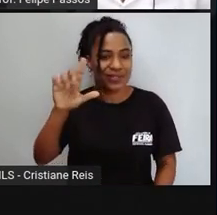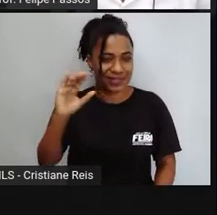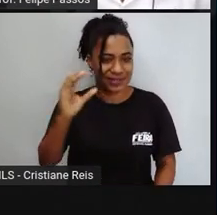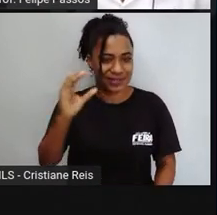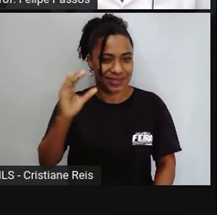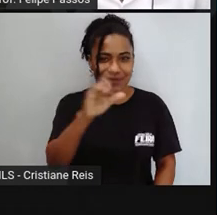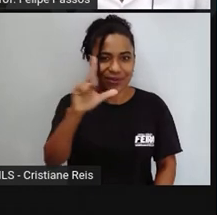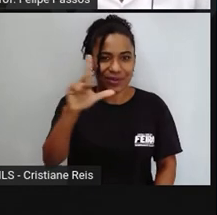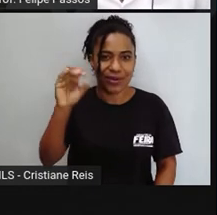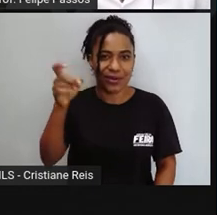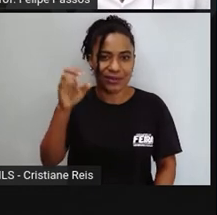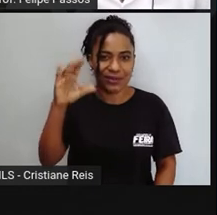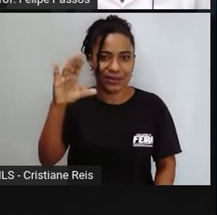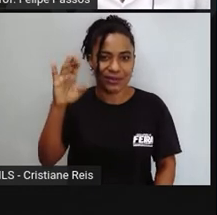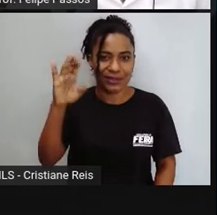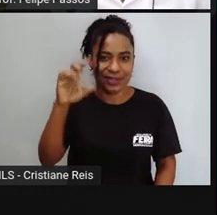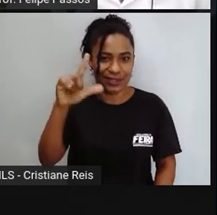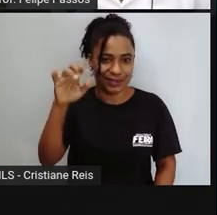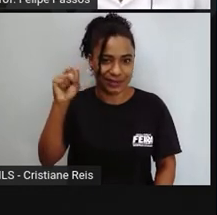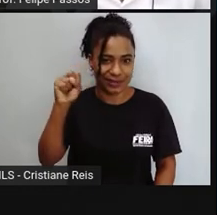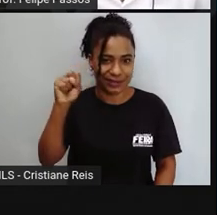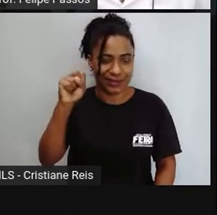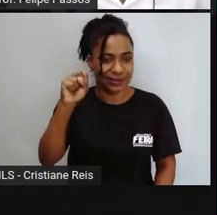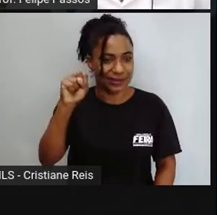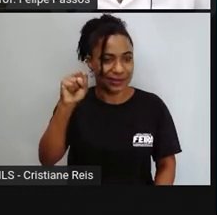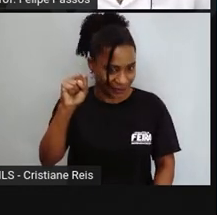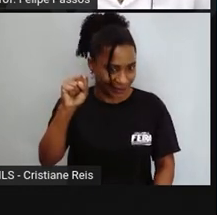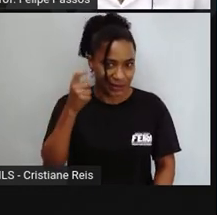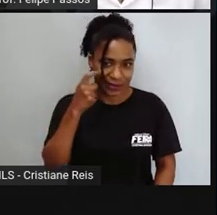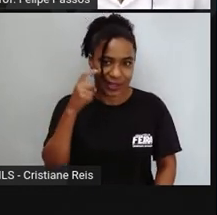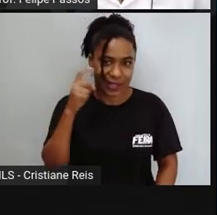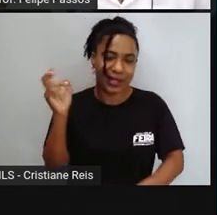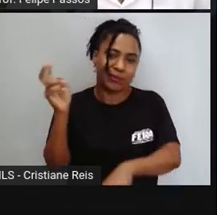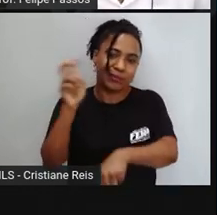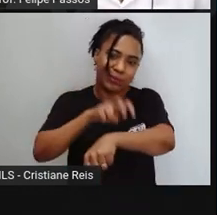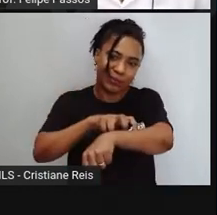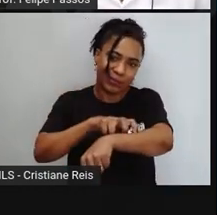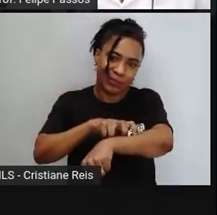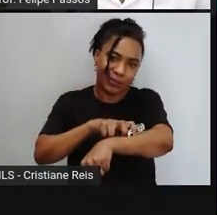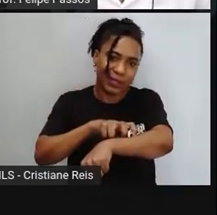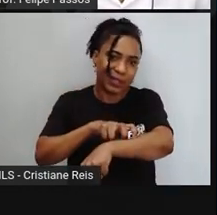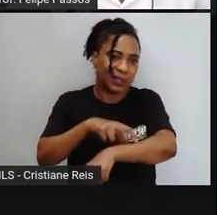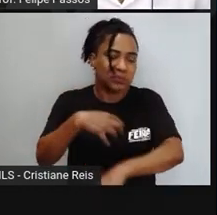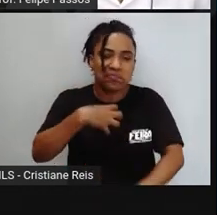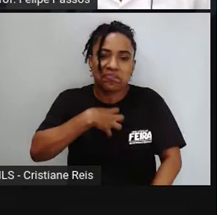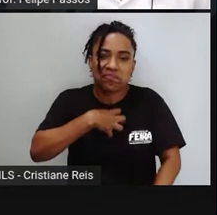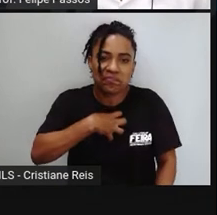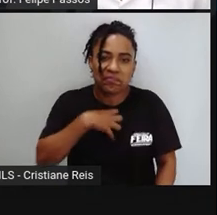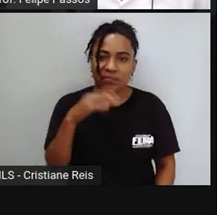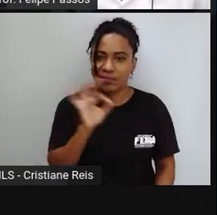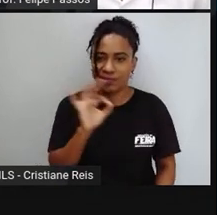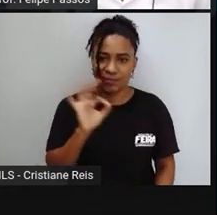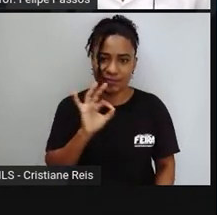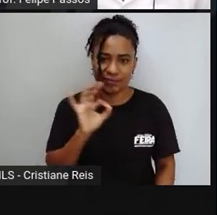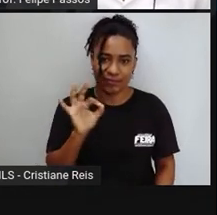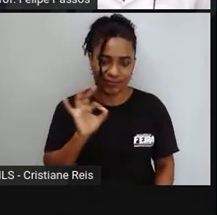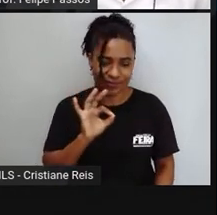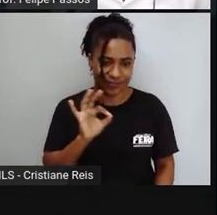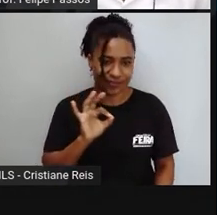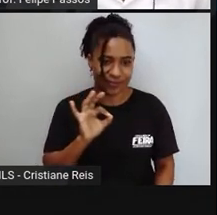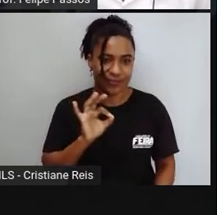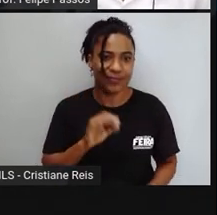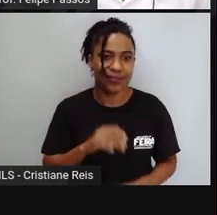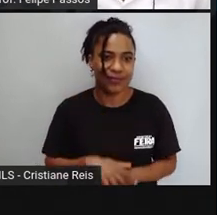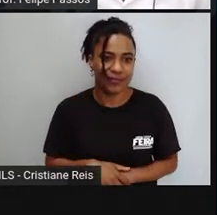a pessoa não sente. Não tem dor no lugar da ferida, no lugar da picada. E aí o que acontece? Esse